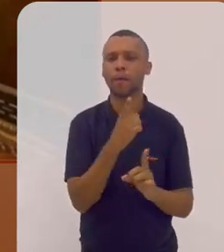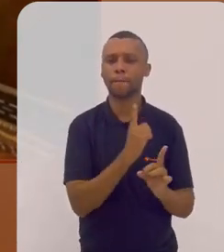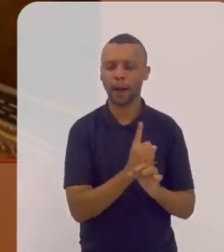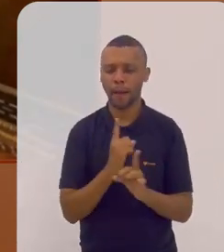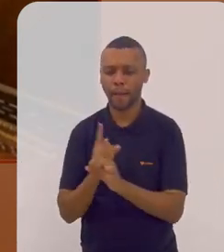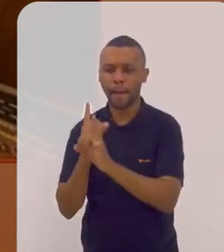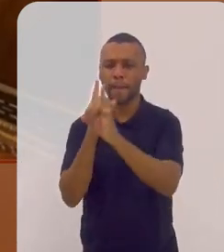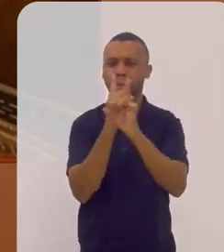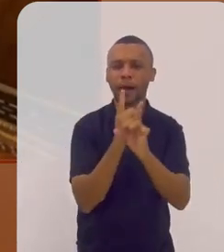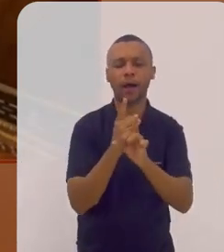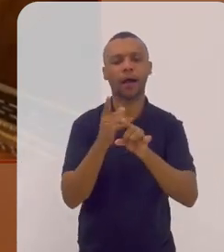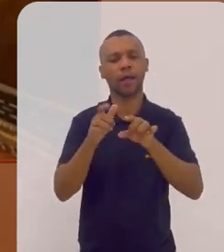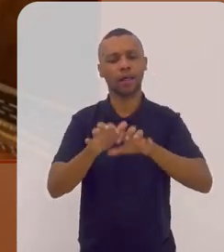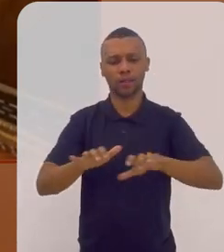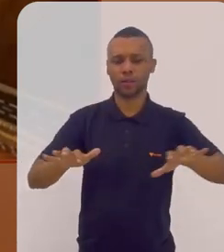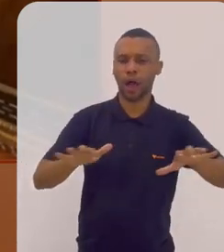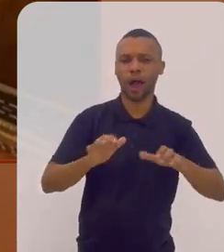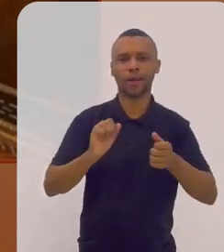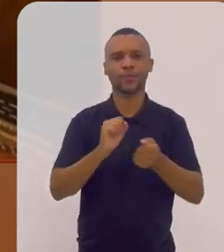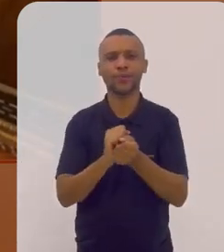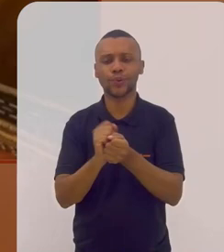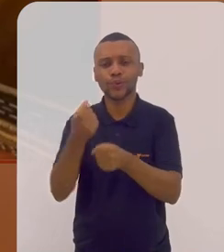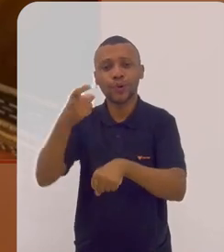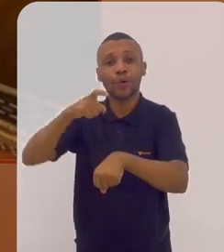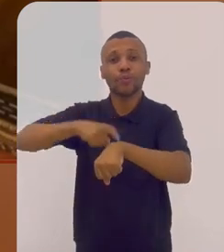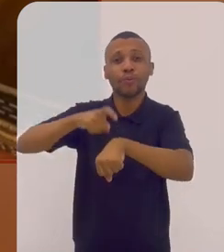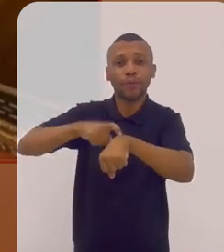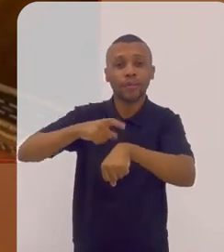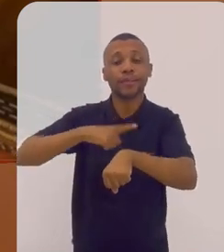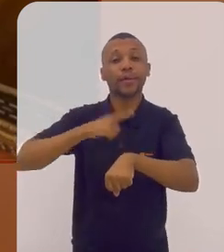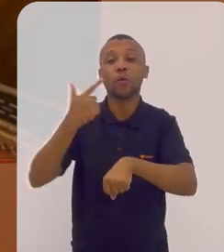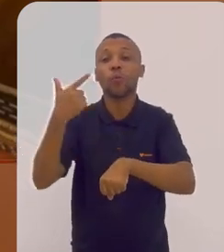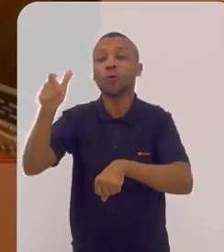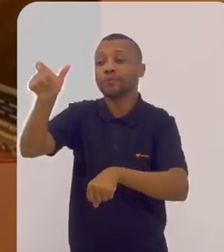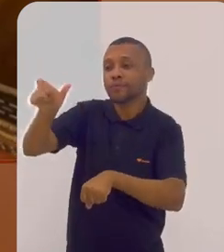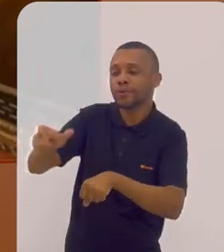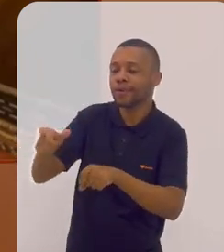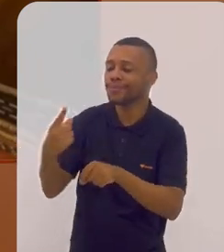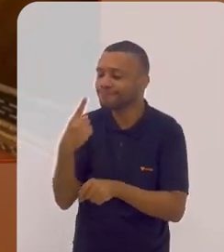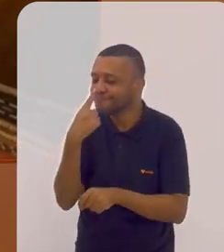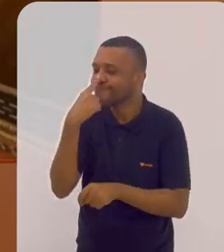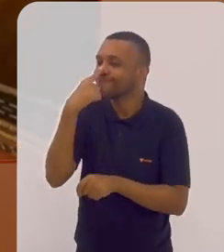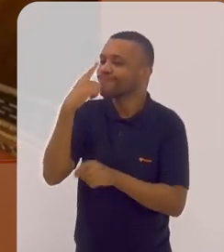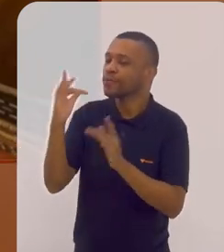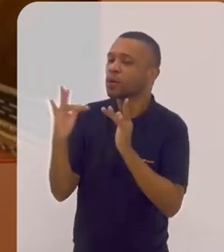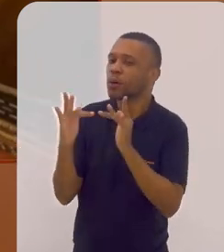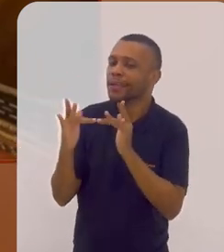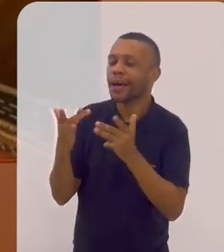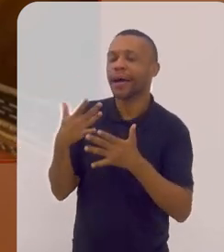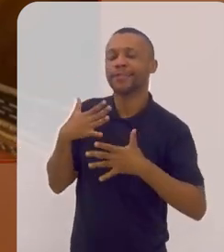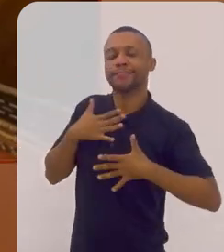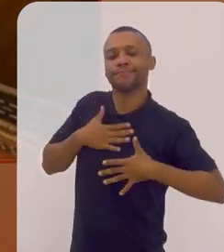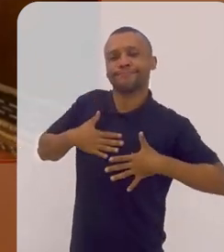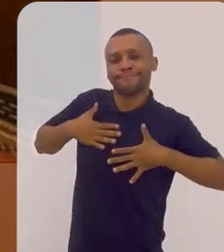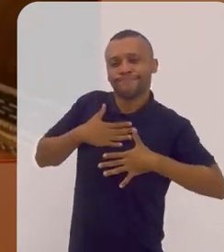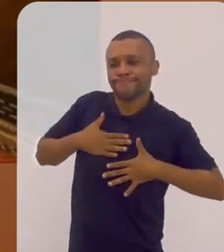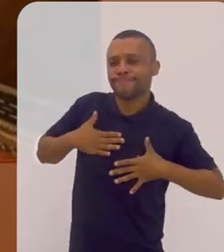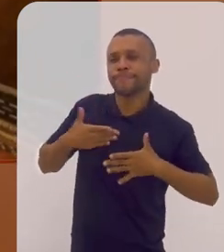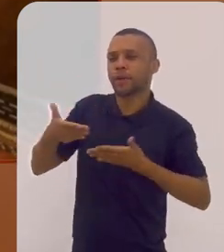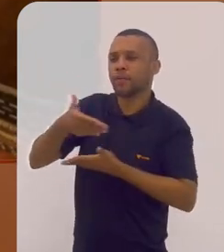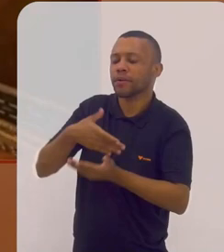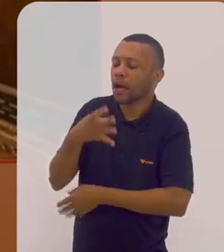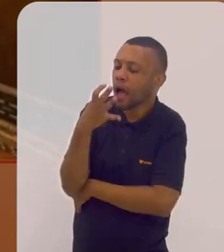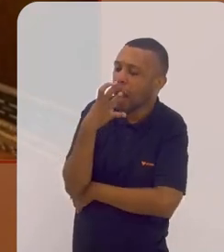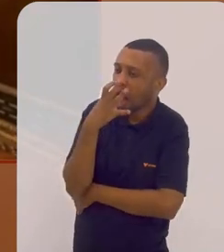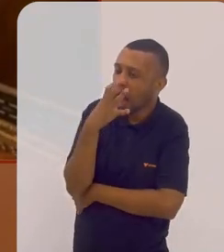a gente se encontra e toca numa situação em que tem um outro músico com quem você tem afinidade então você